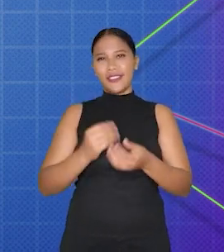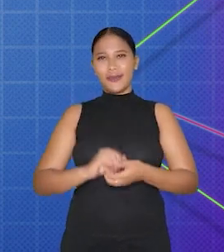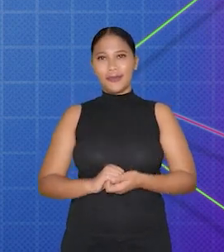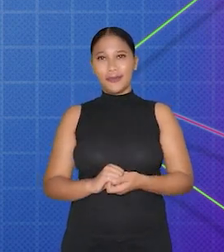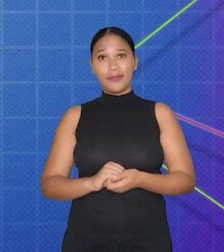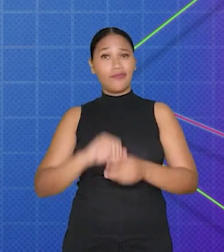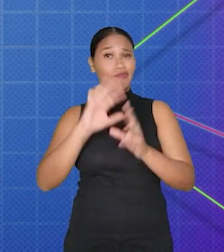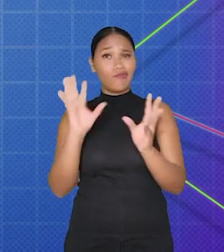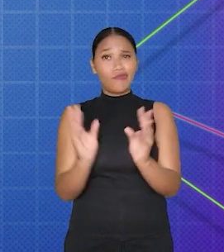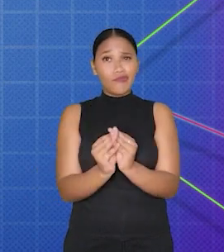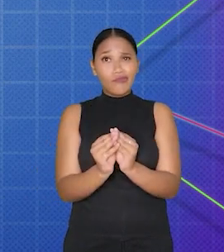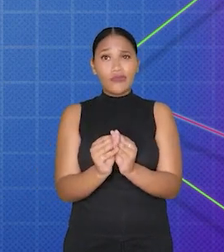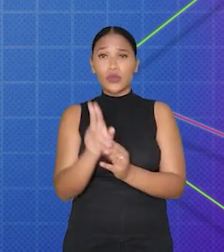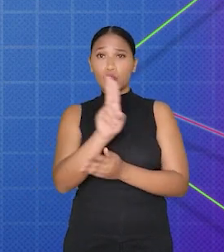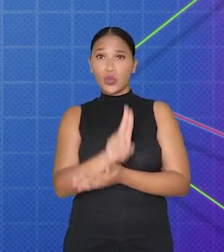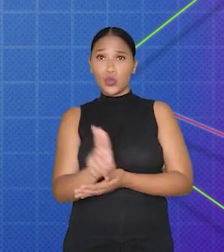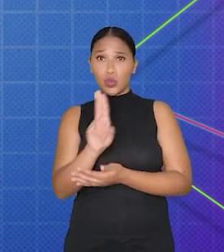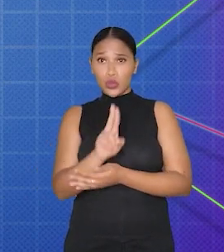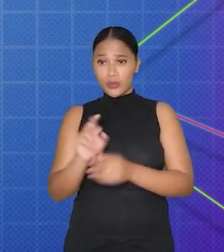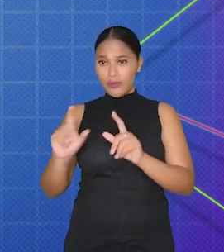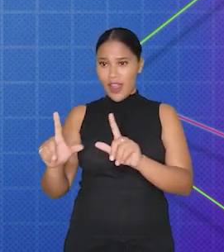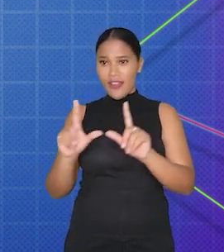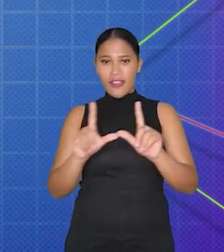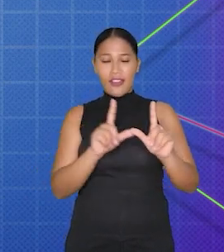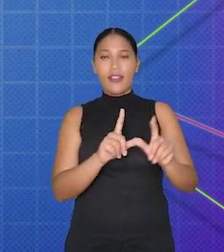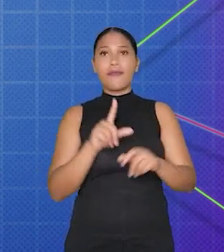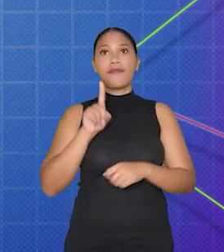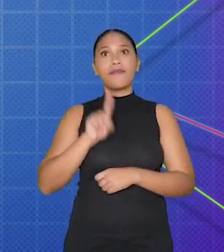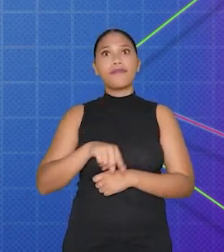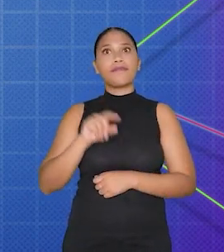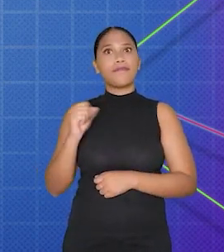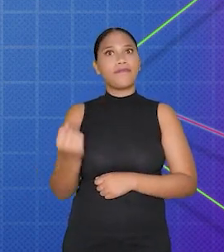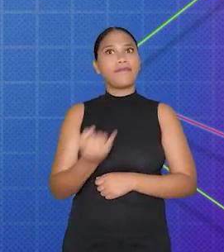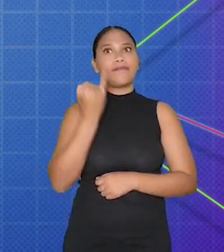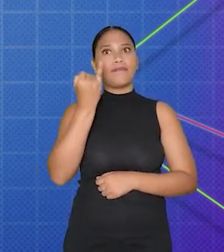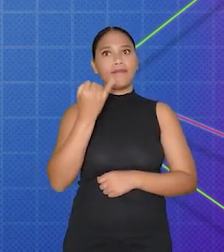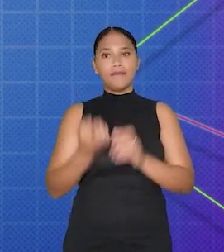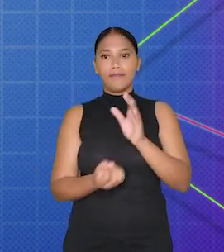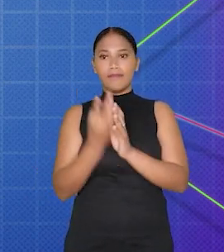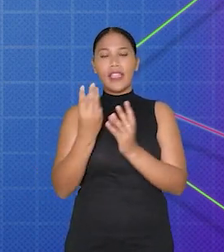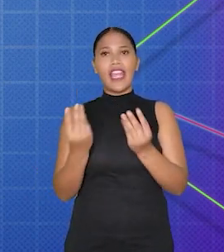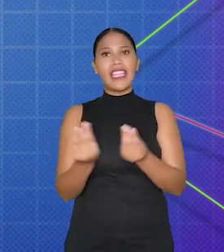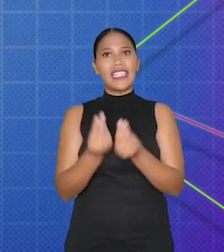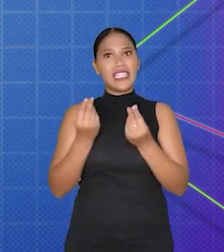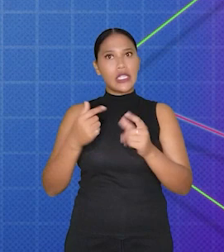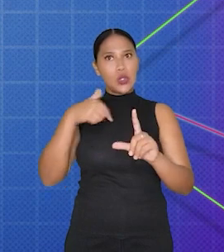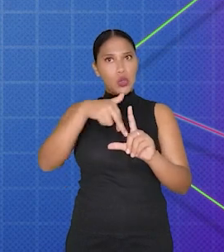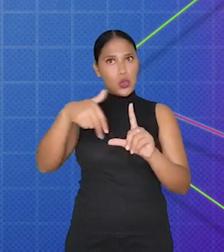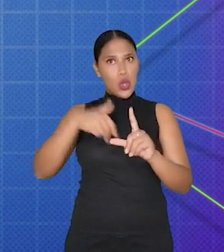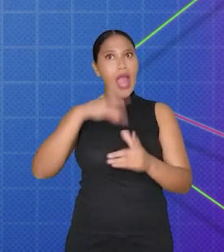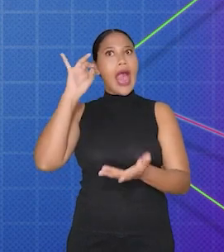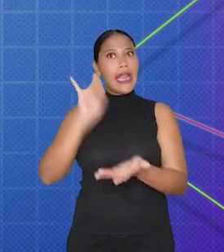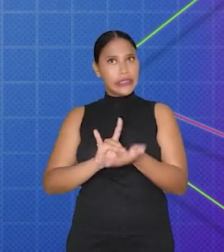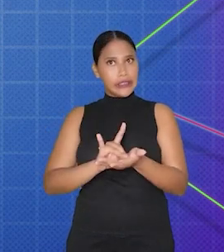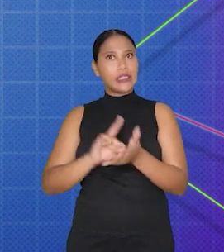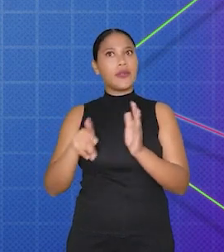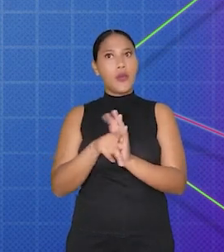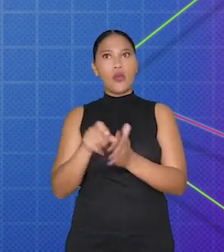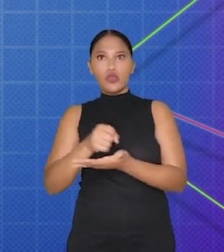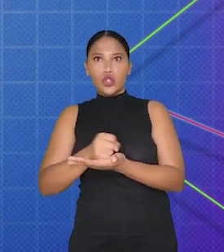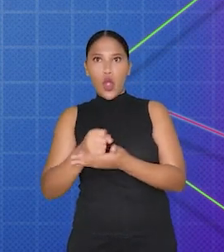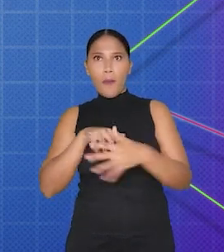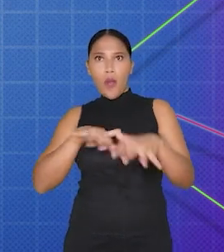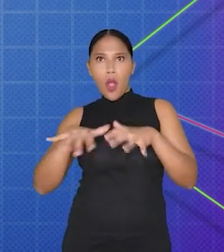envolvente. Em resumo, o uso de frames no Construct é crucial para criar animações suaves e realistas em jogos,